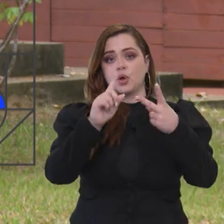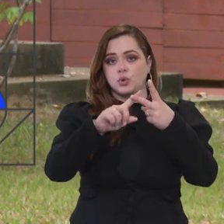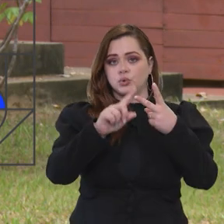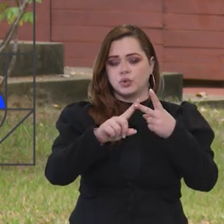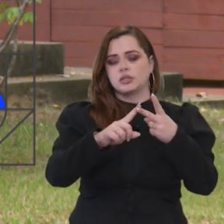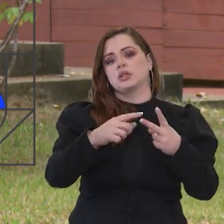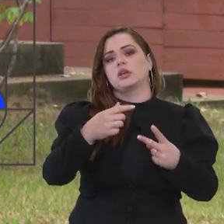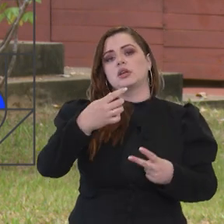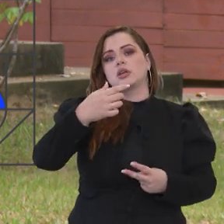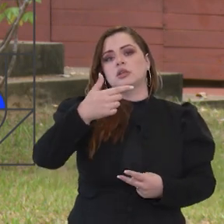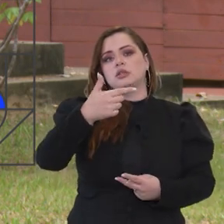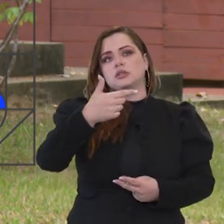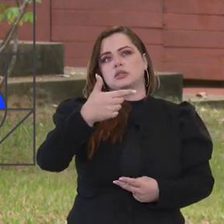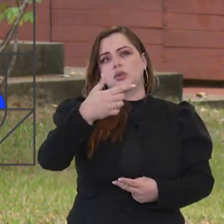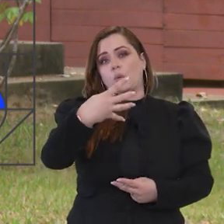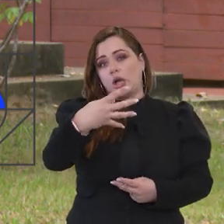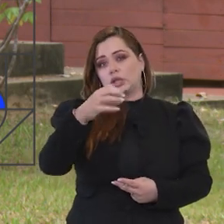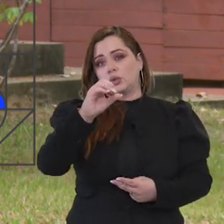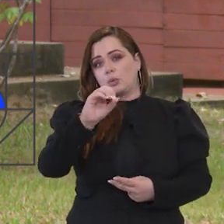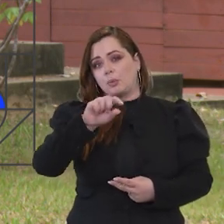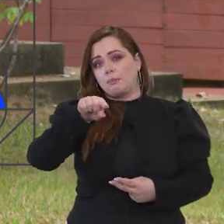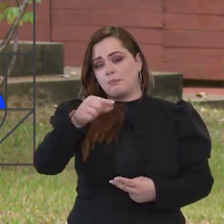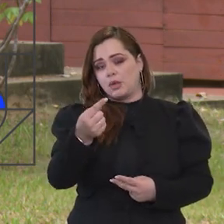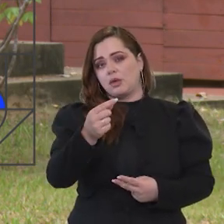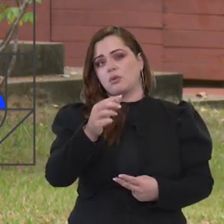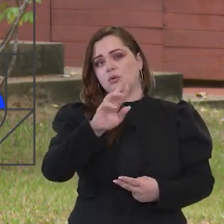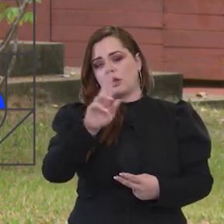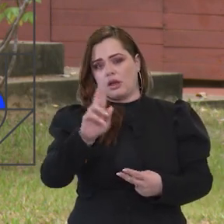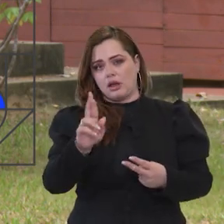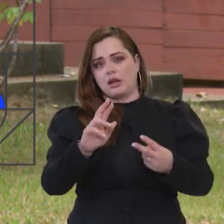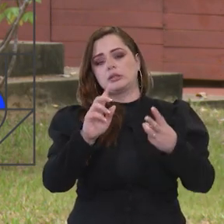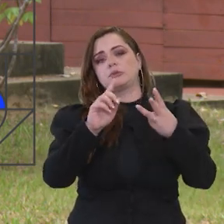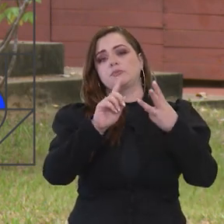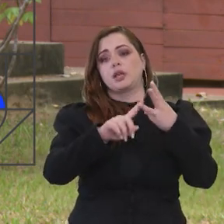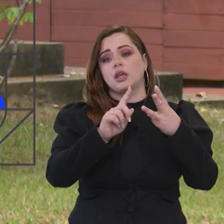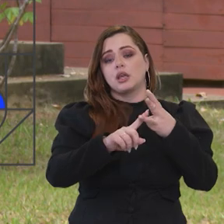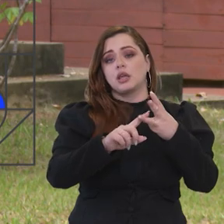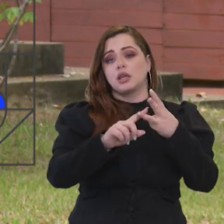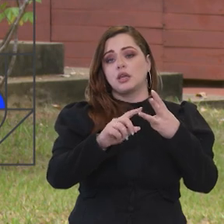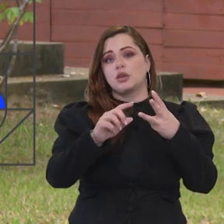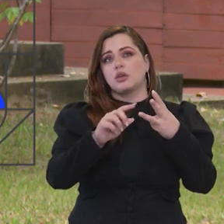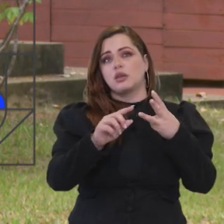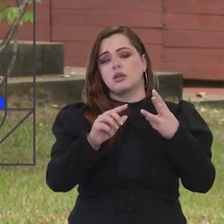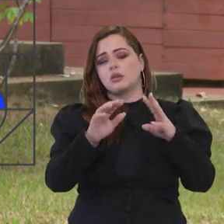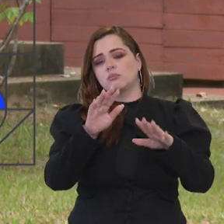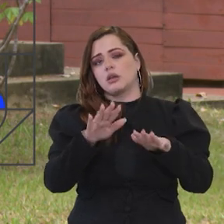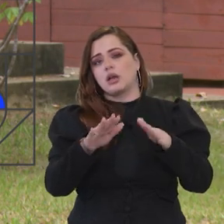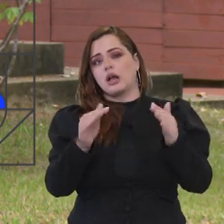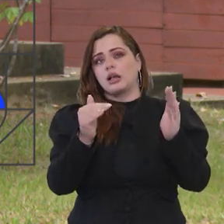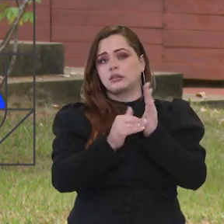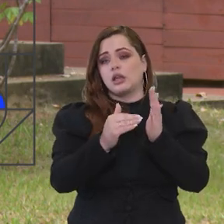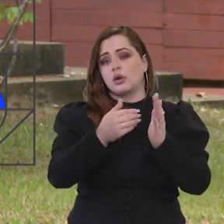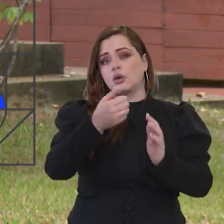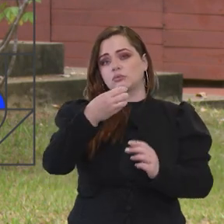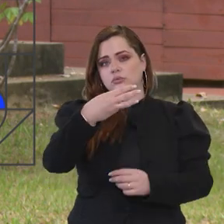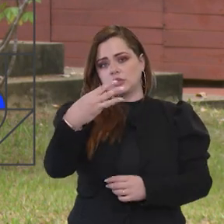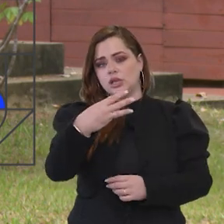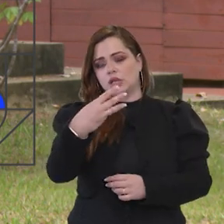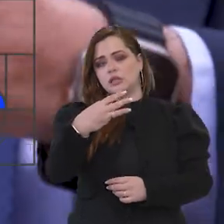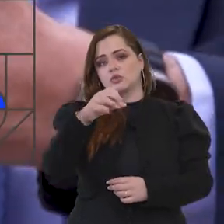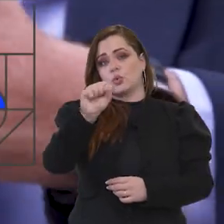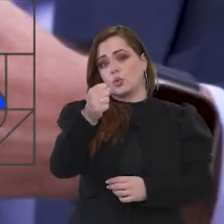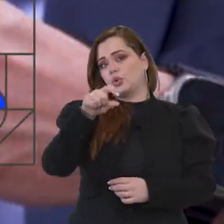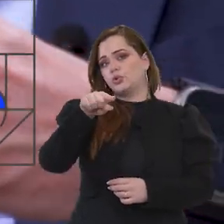2, que é de 2.640, 0,1 até 4.400, e que é o faixa 2, 4.400 até 8 mil reais,